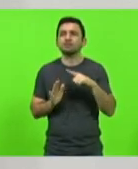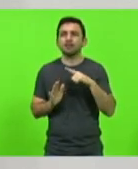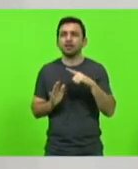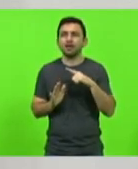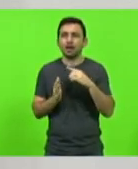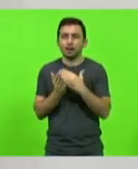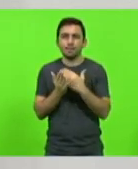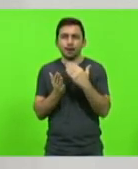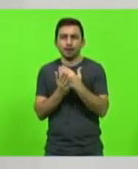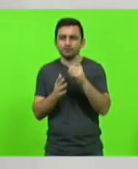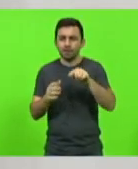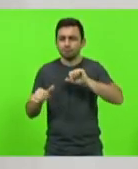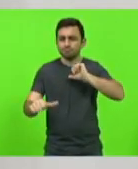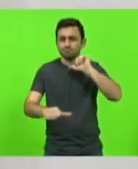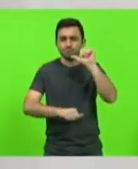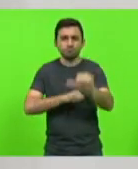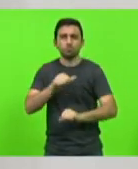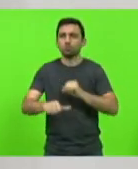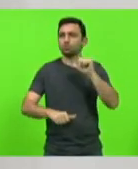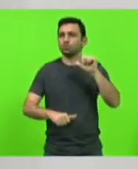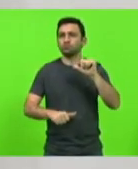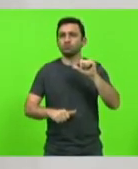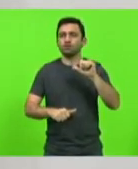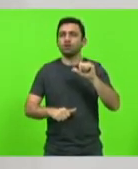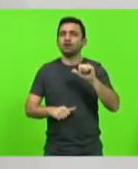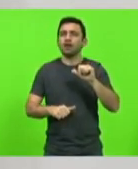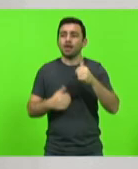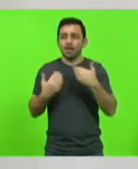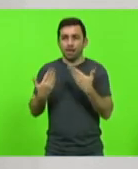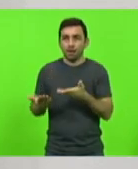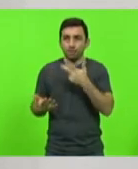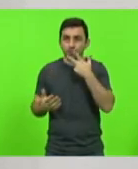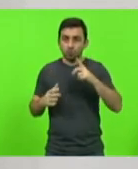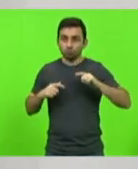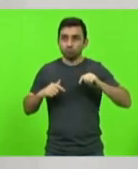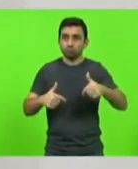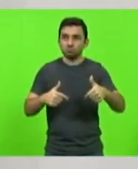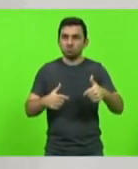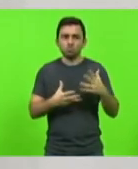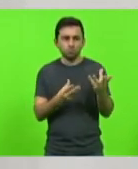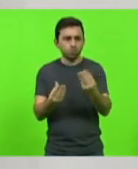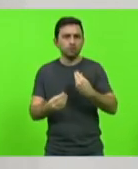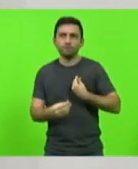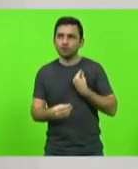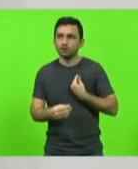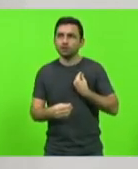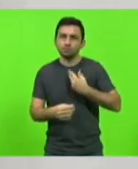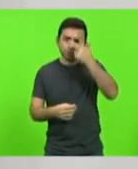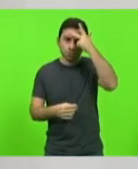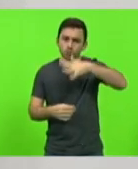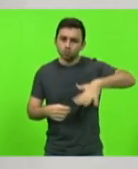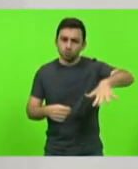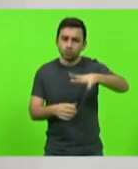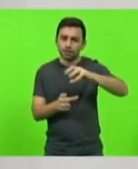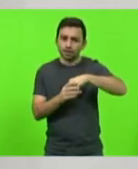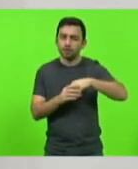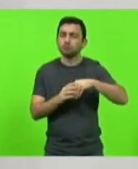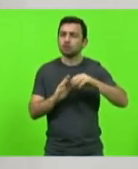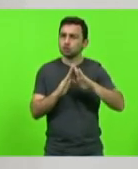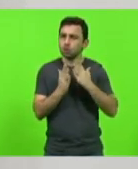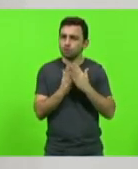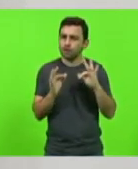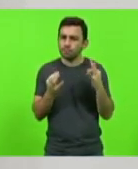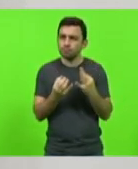transformação. Ela contou que a iniciativa transformou muitas vidas na escola e também fora dela